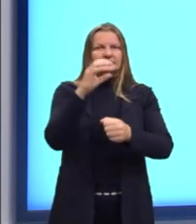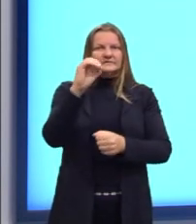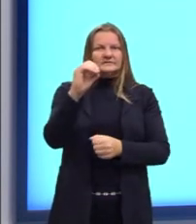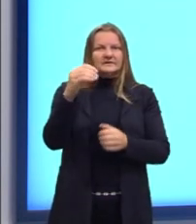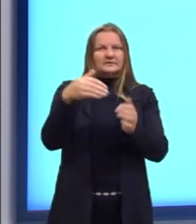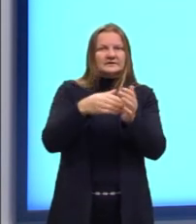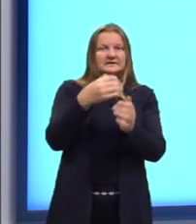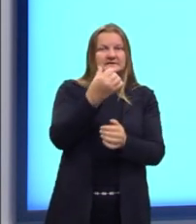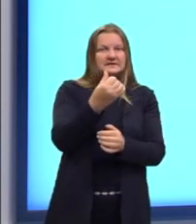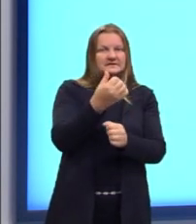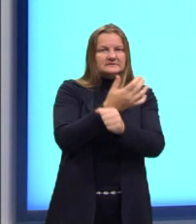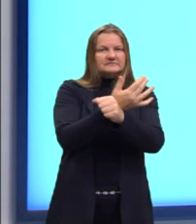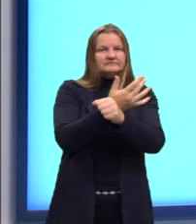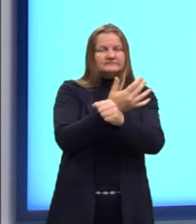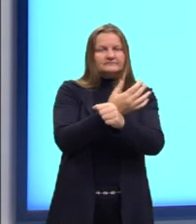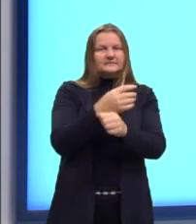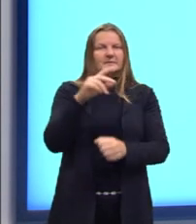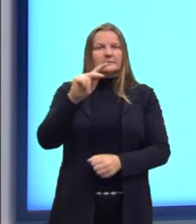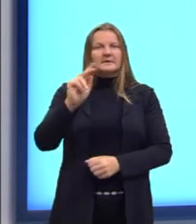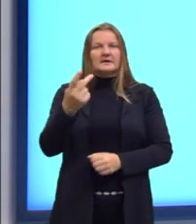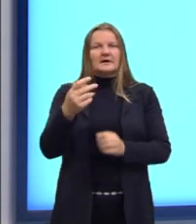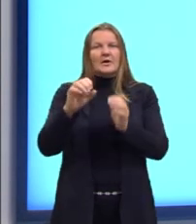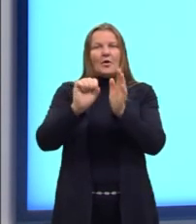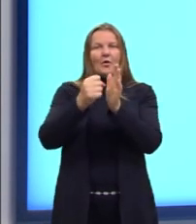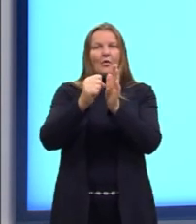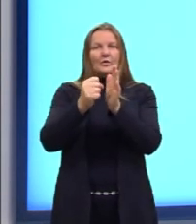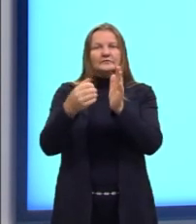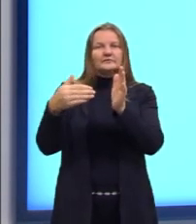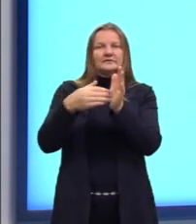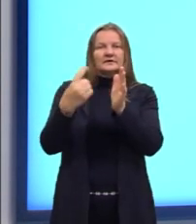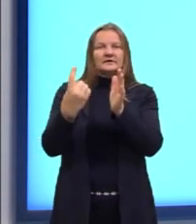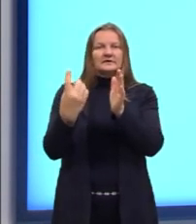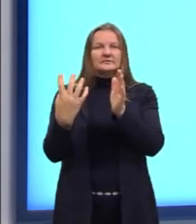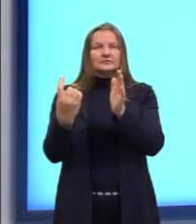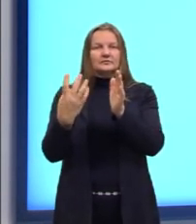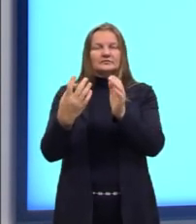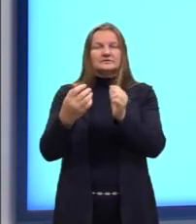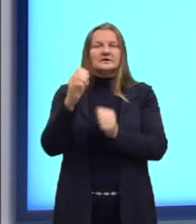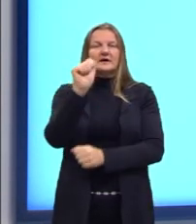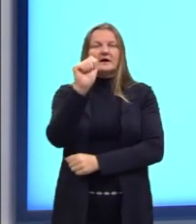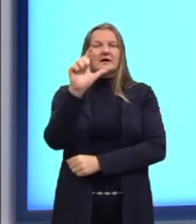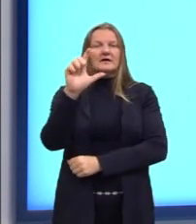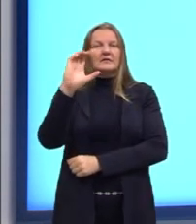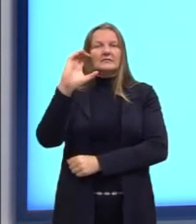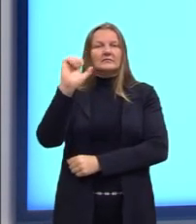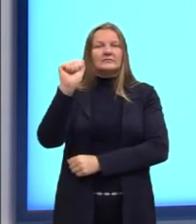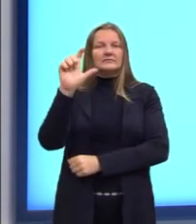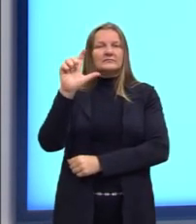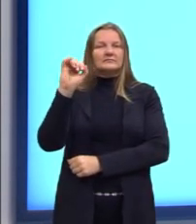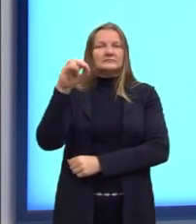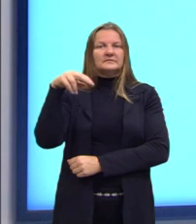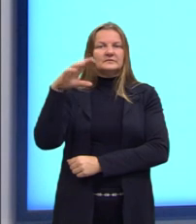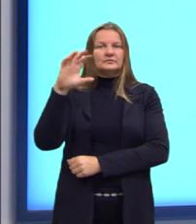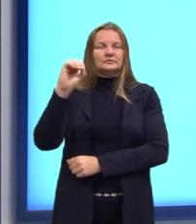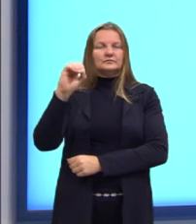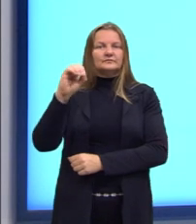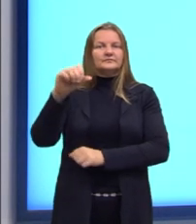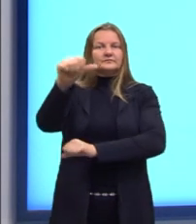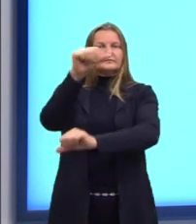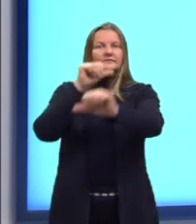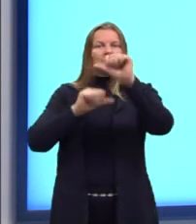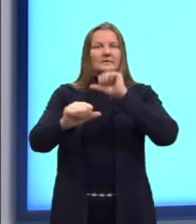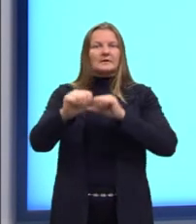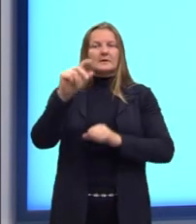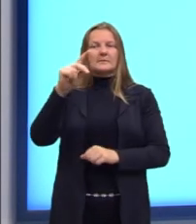6. Se eu tenho um pH de 8 a 14, eu tenho um meio alcalino. E o oposto é o pOH. Por quê? Se o